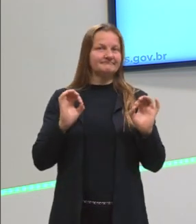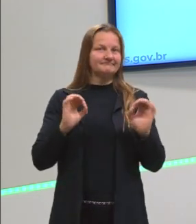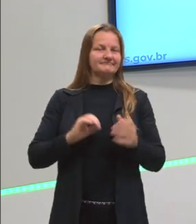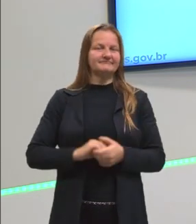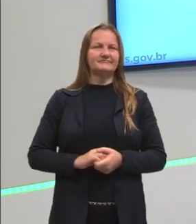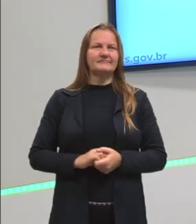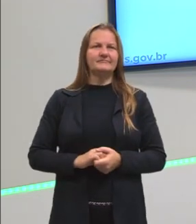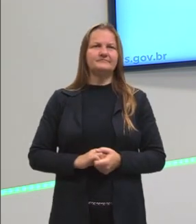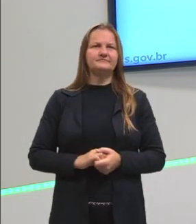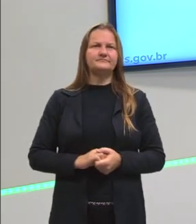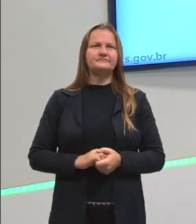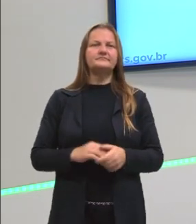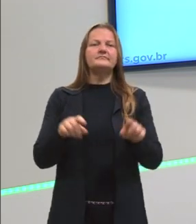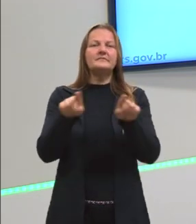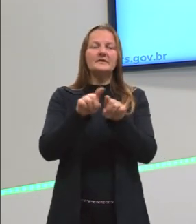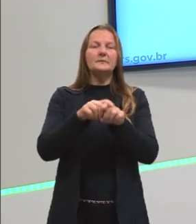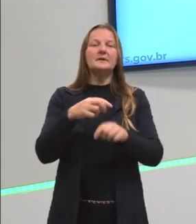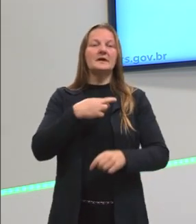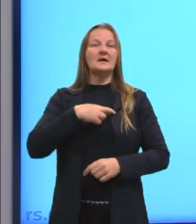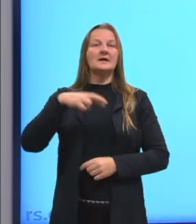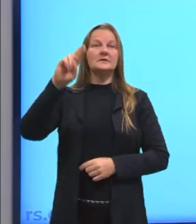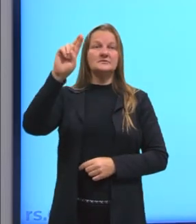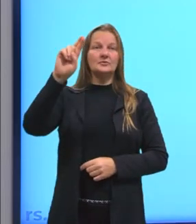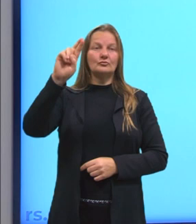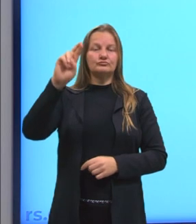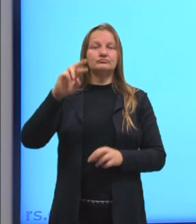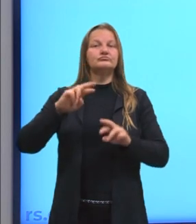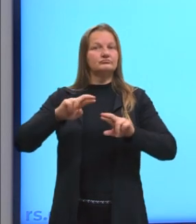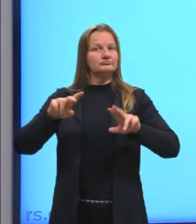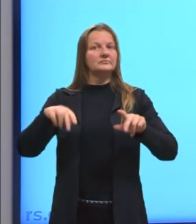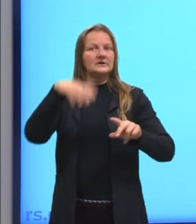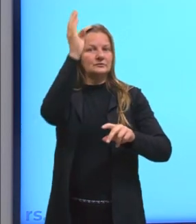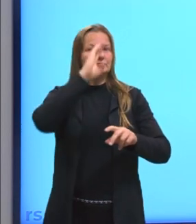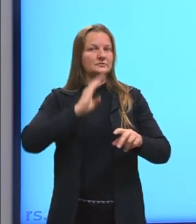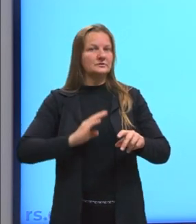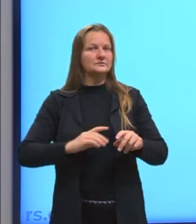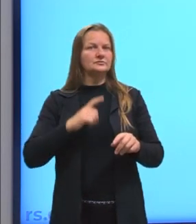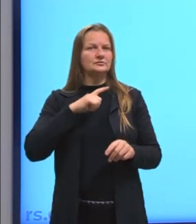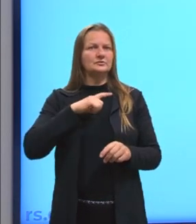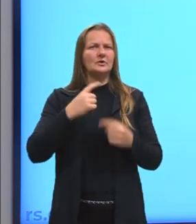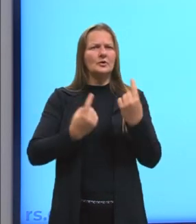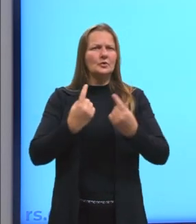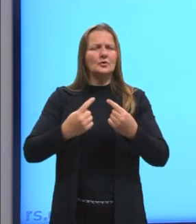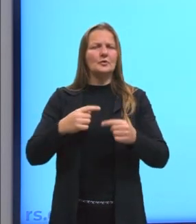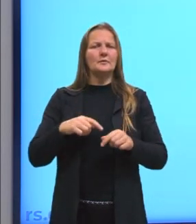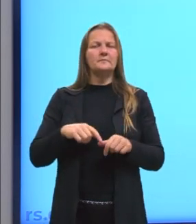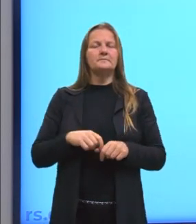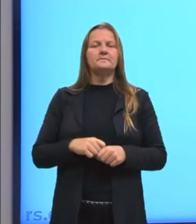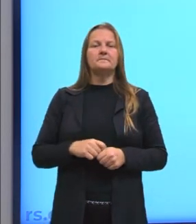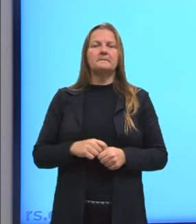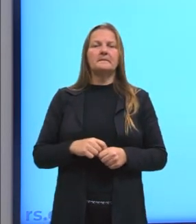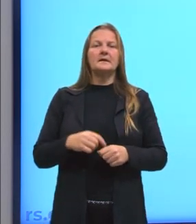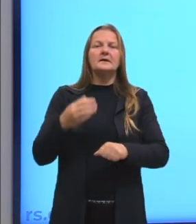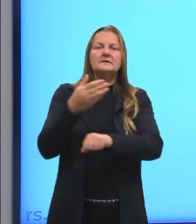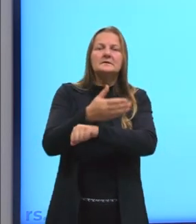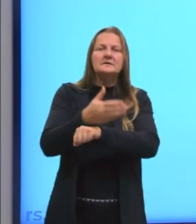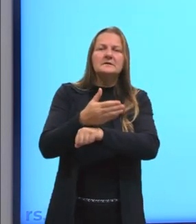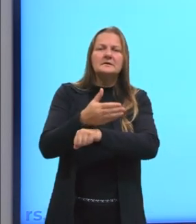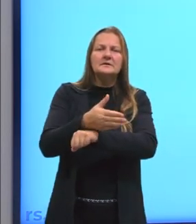As manifestações religiosas, muitas no Brasil, que muito a presença dos